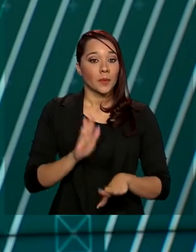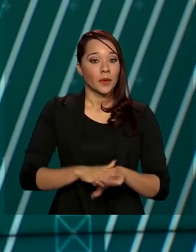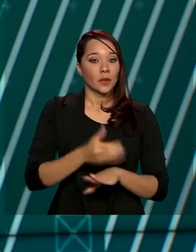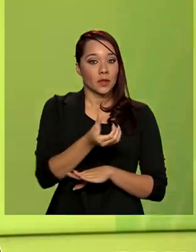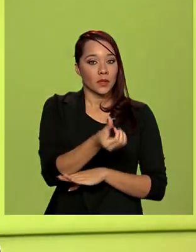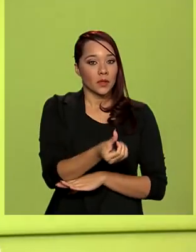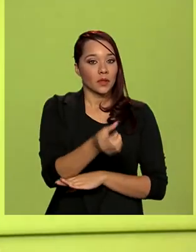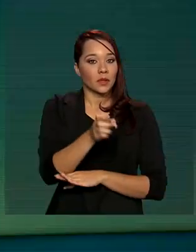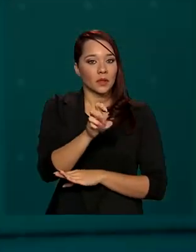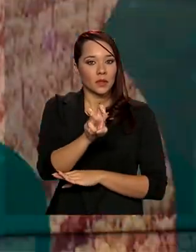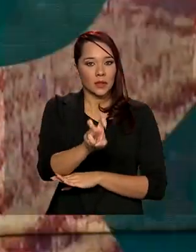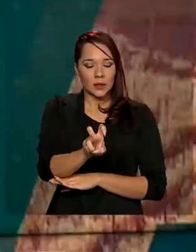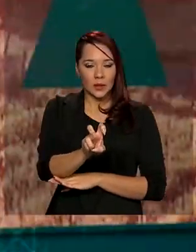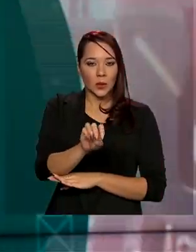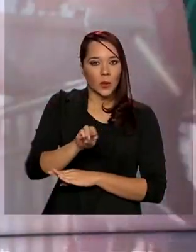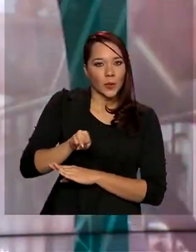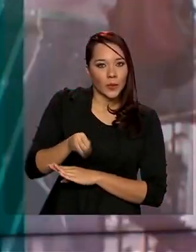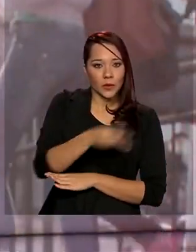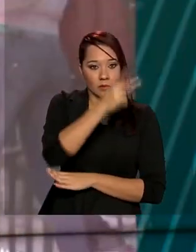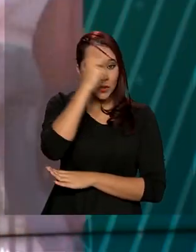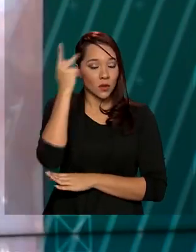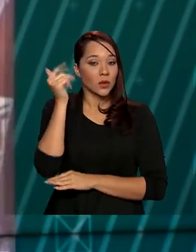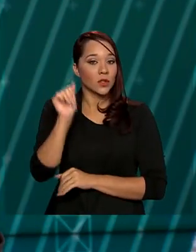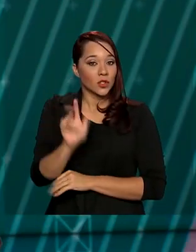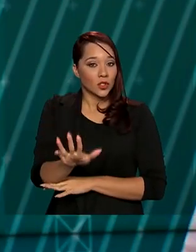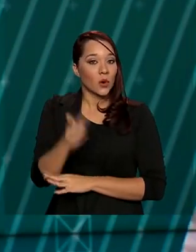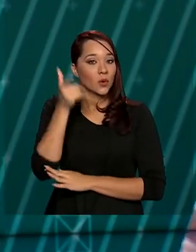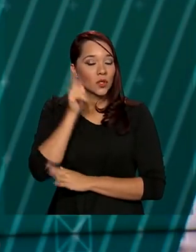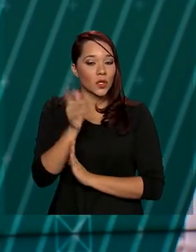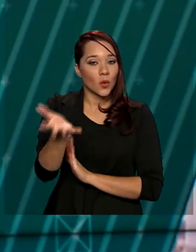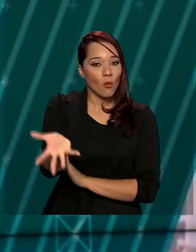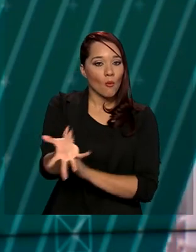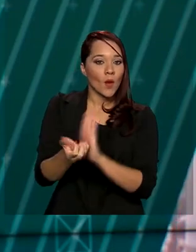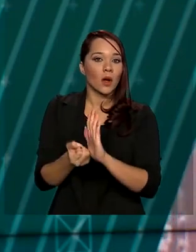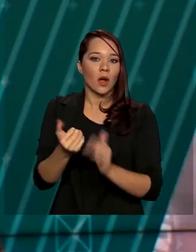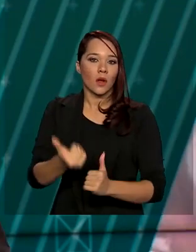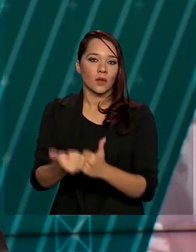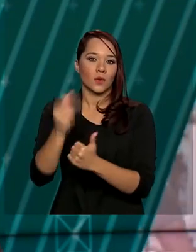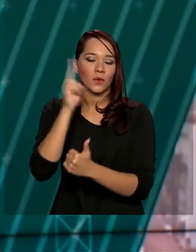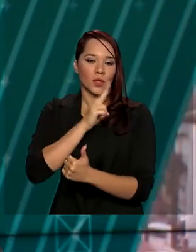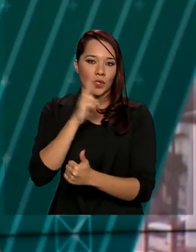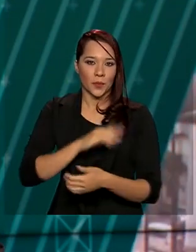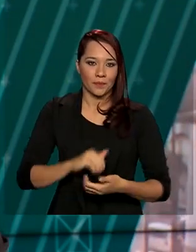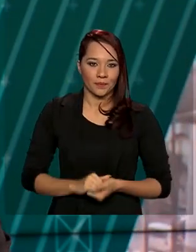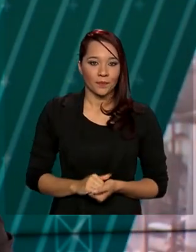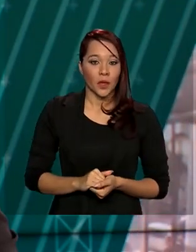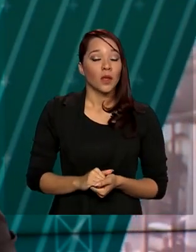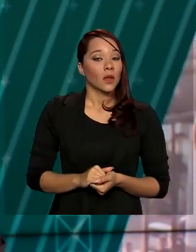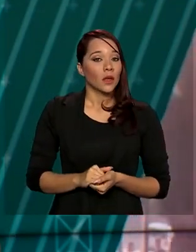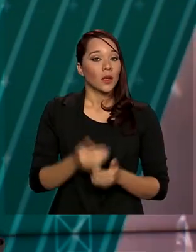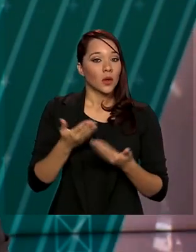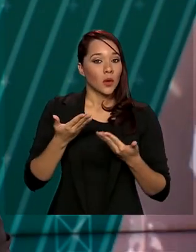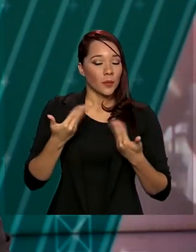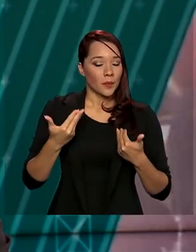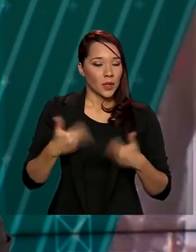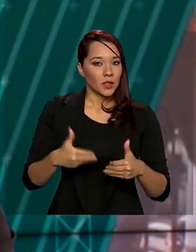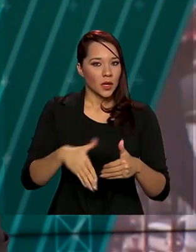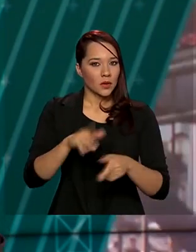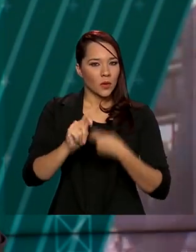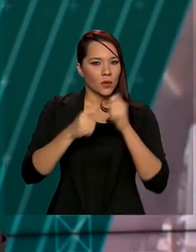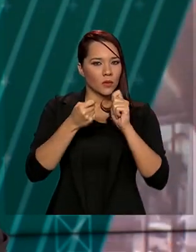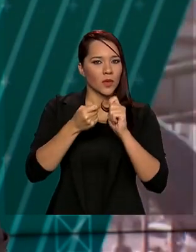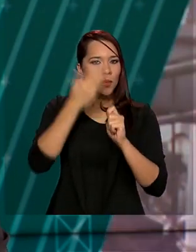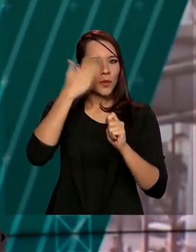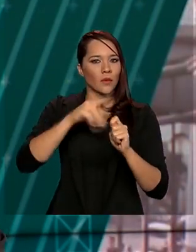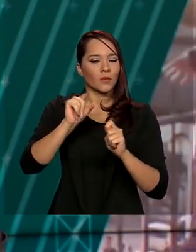65 milhões de pessoas já receberam auxílio emergencial do governo. E um estudo do Ministério da Economia revela que o